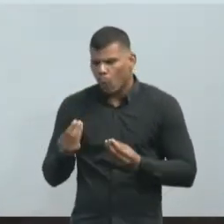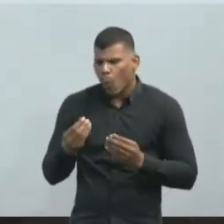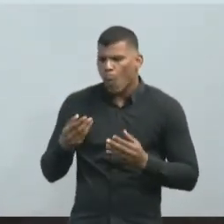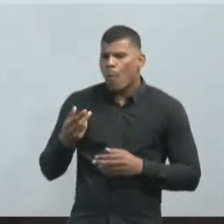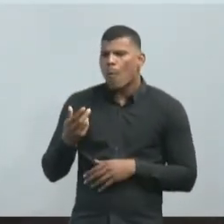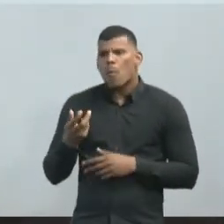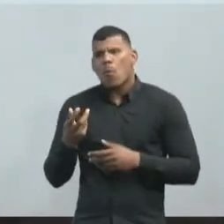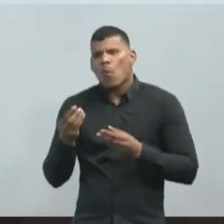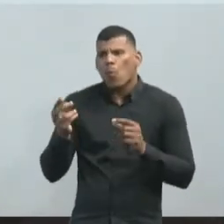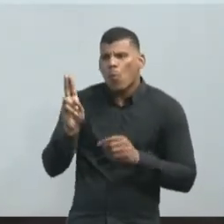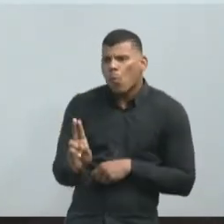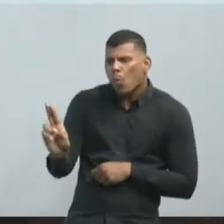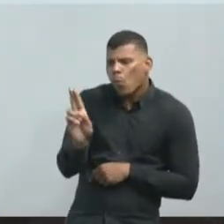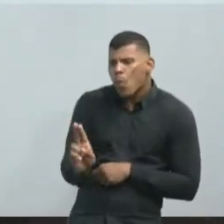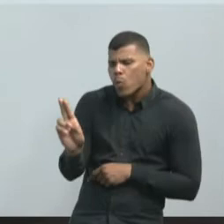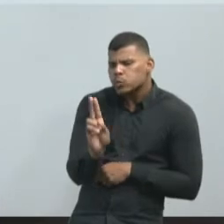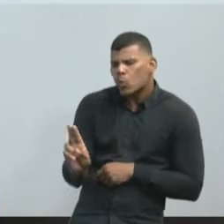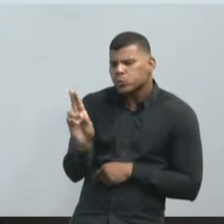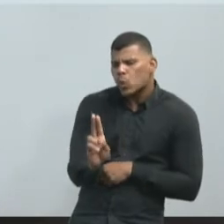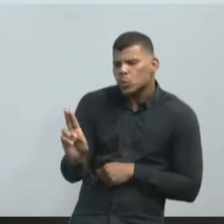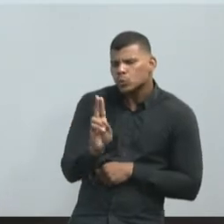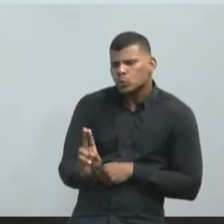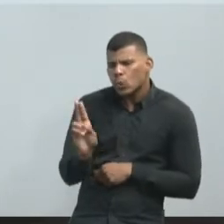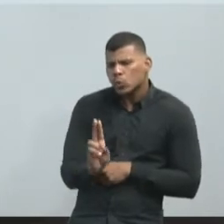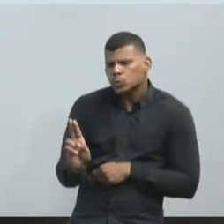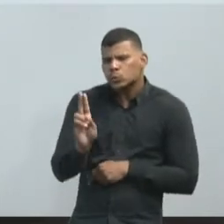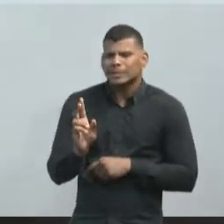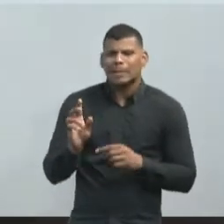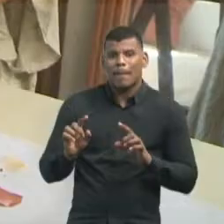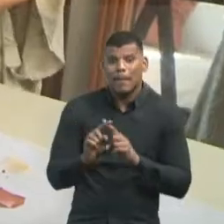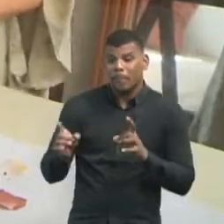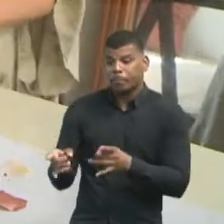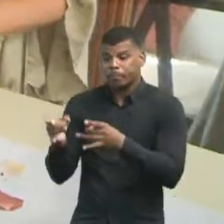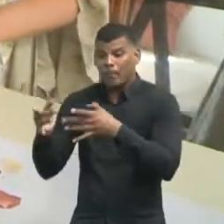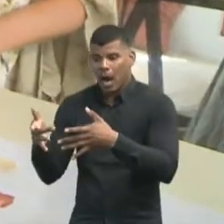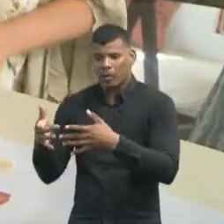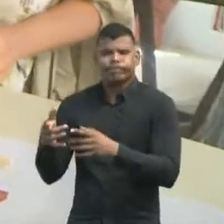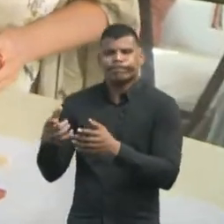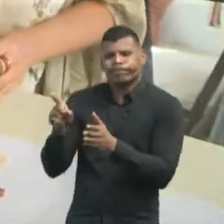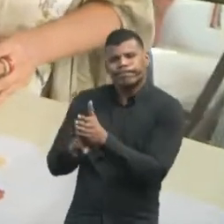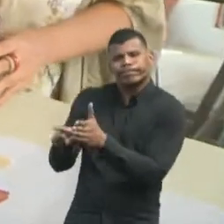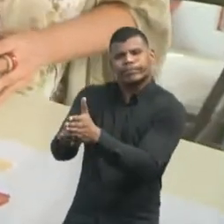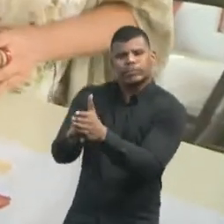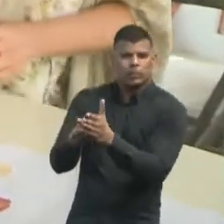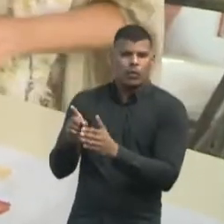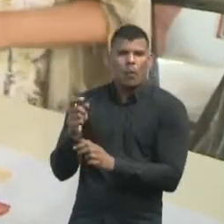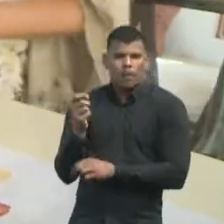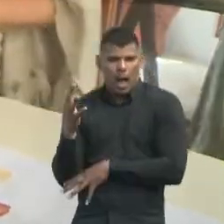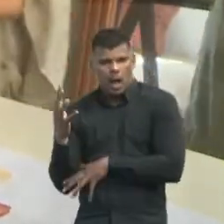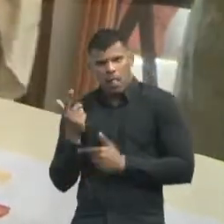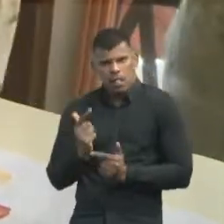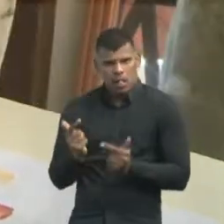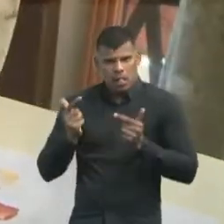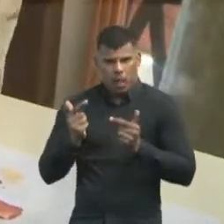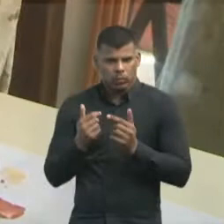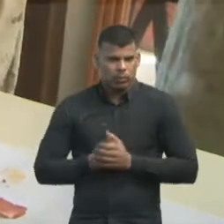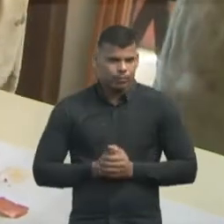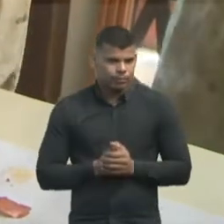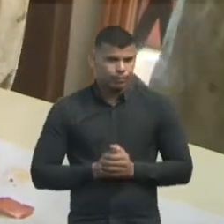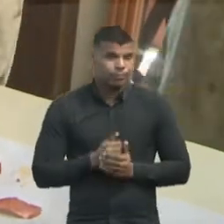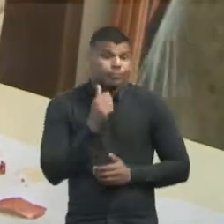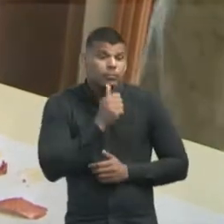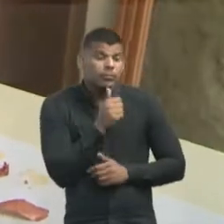consumindo e descartando uma peça alinhada ao conceito de sustentabilidade. A empresária Marina Cavalcante criou uma